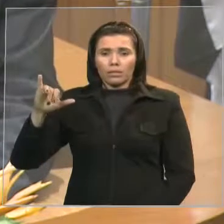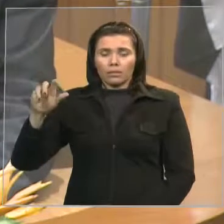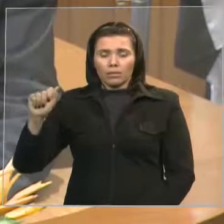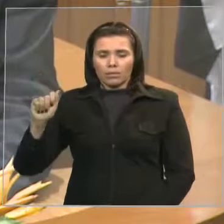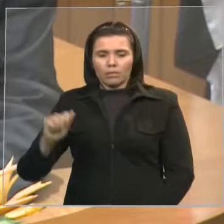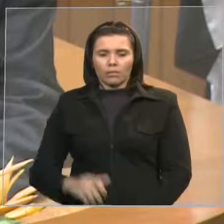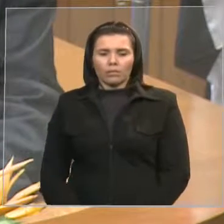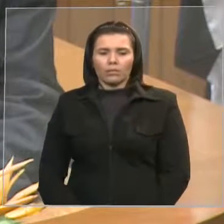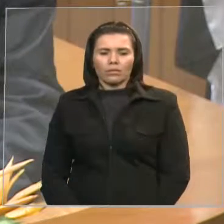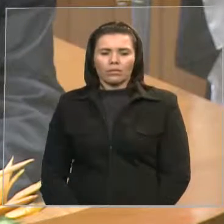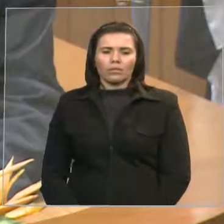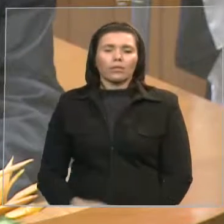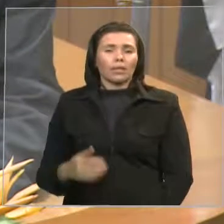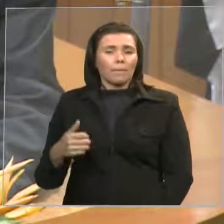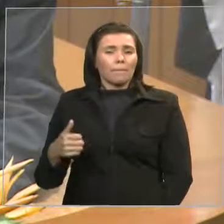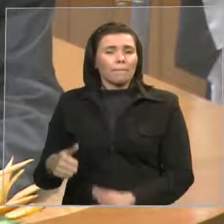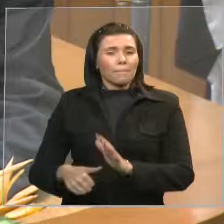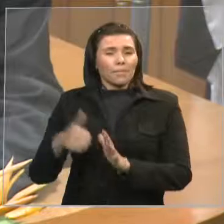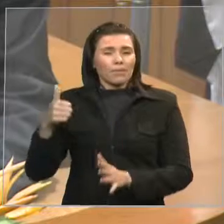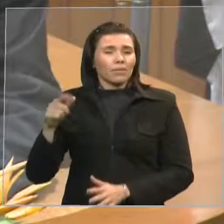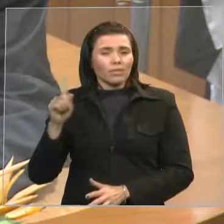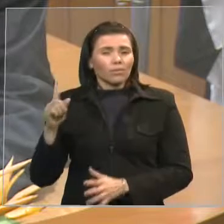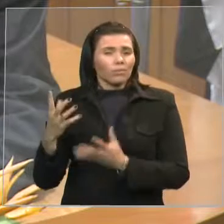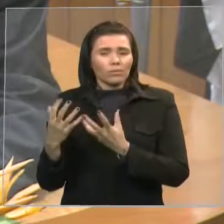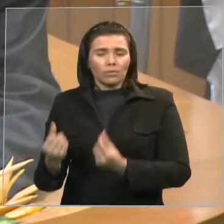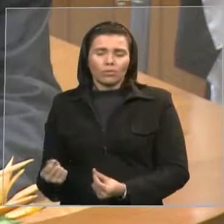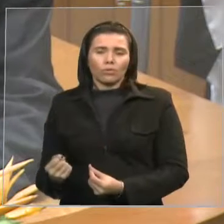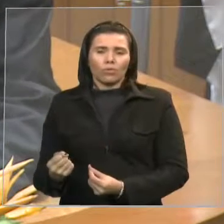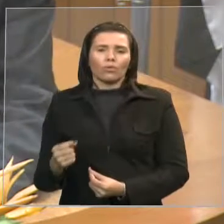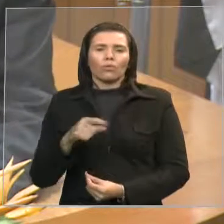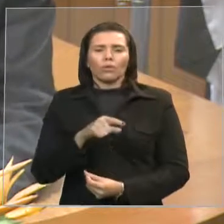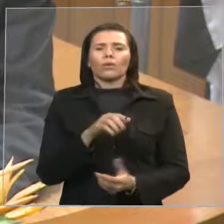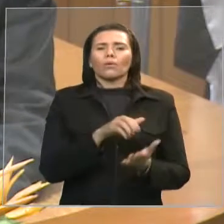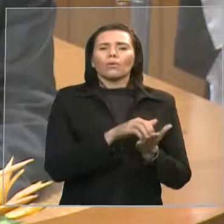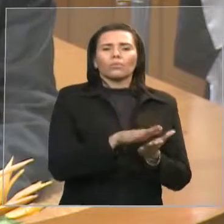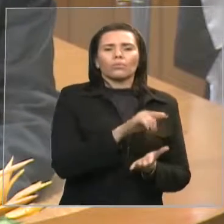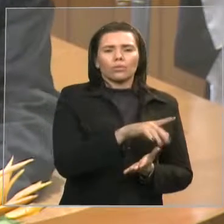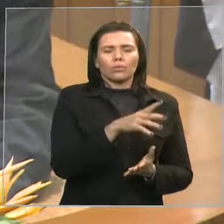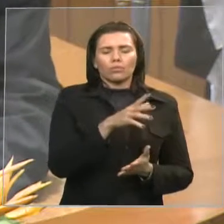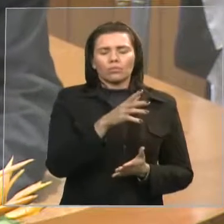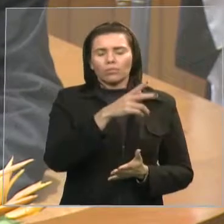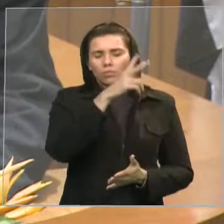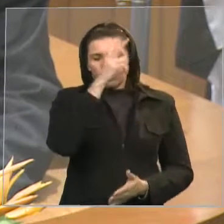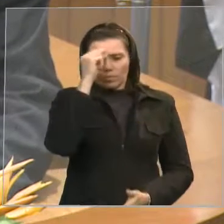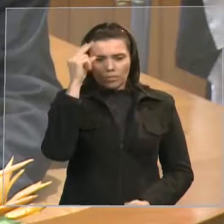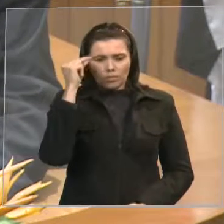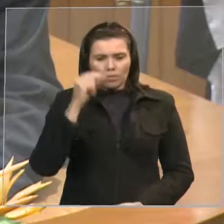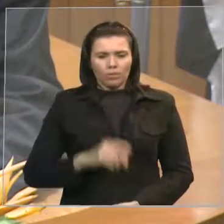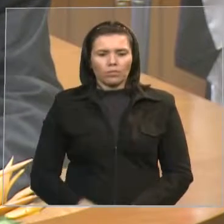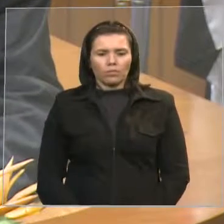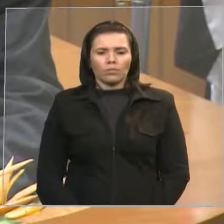afastamento e determinou a posse do prefeito